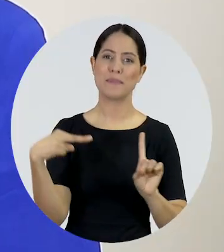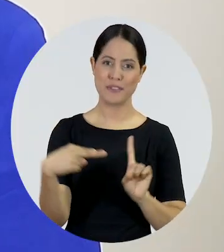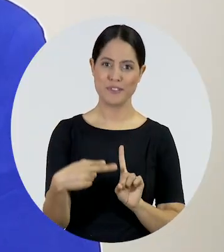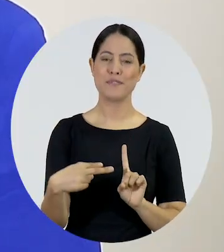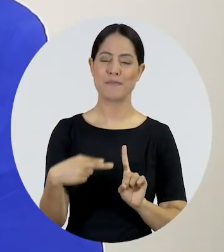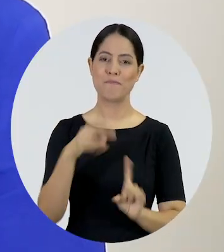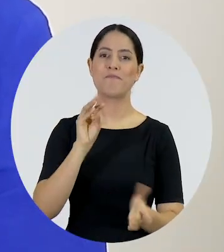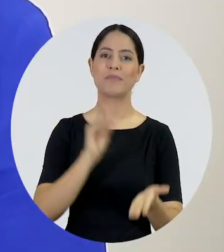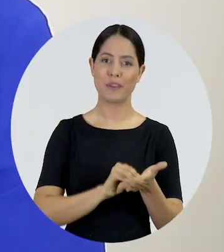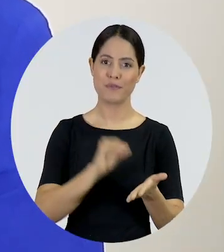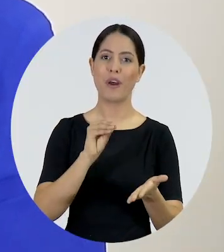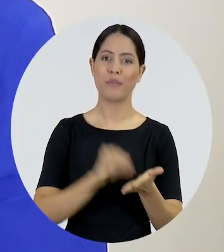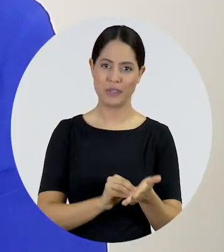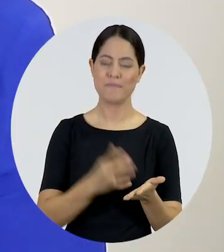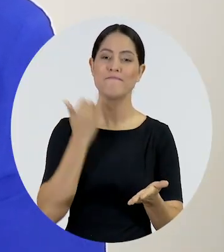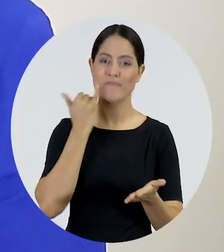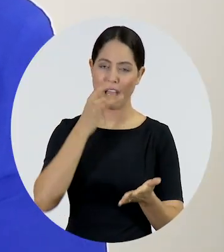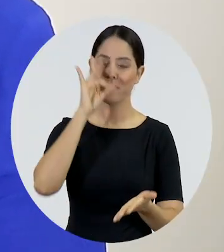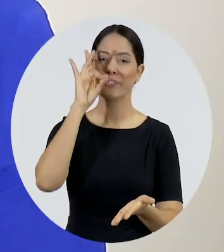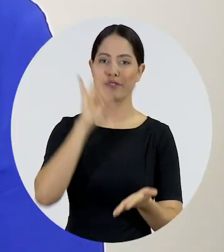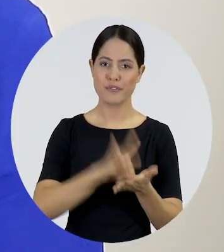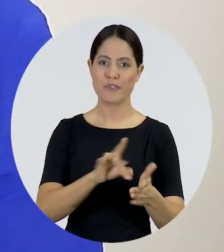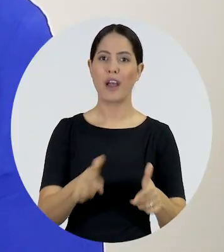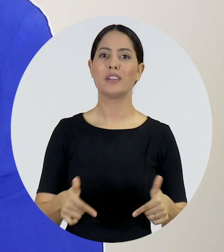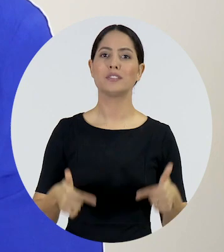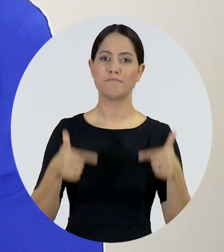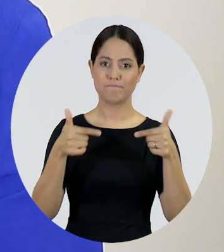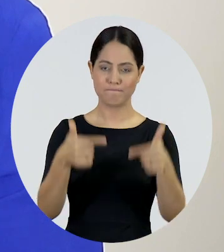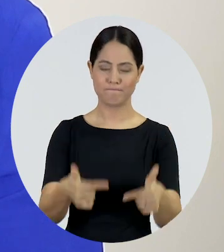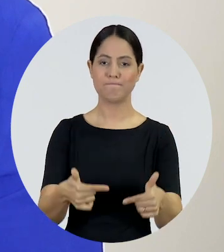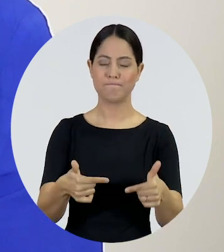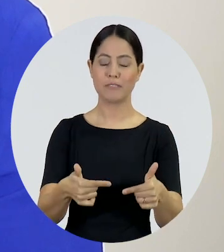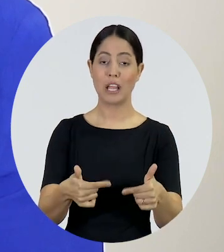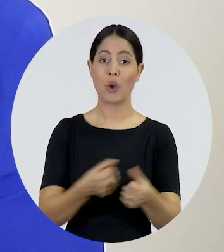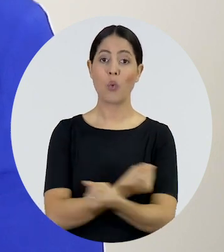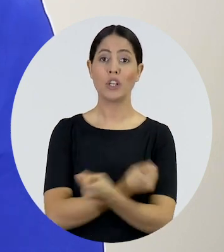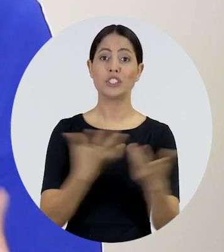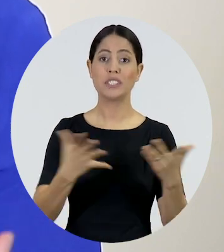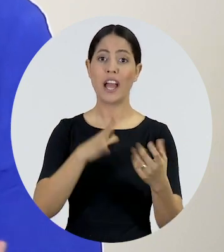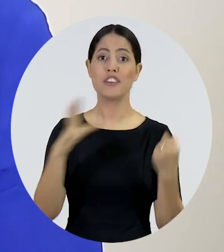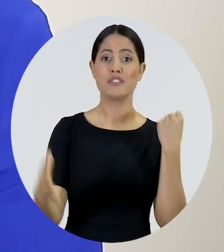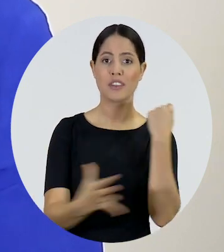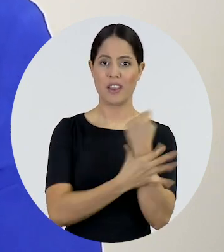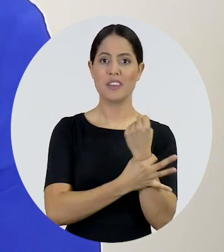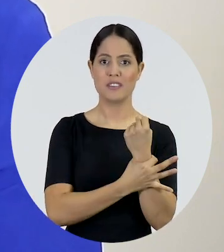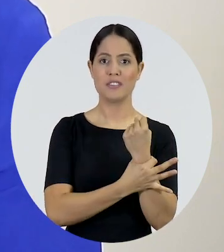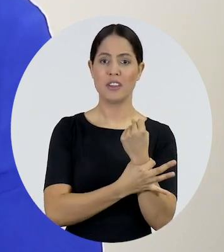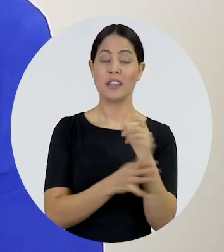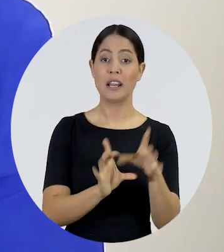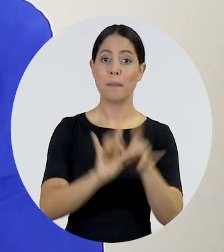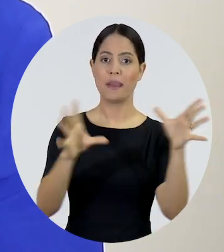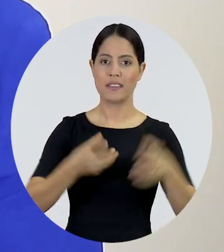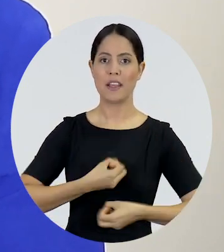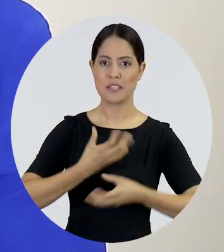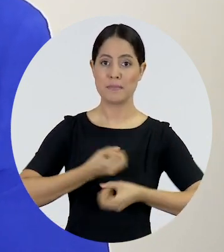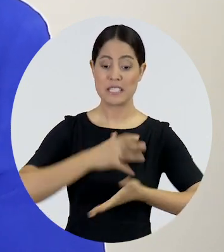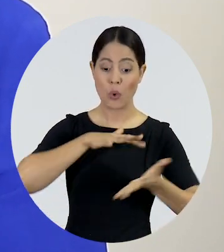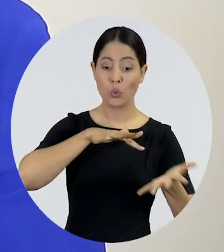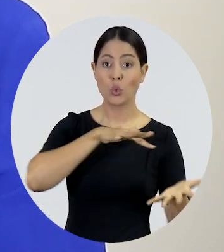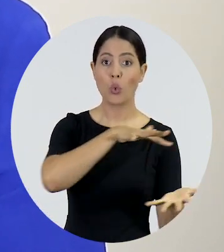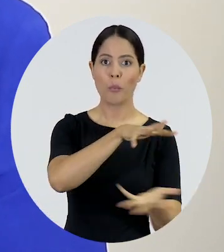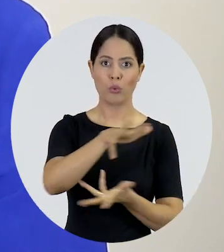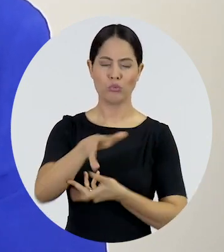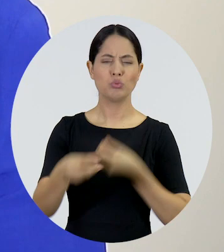perspectiva de que faltam dados concretos sobre o índice de garantia da liberdade de expressão no mundo.